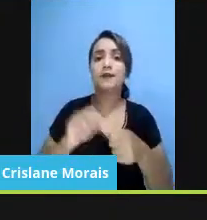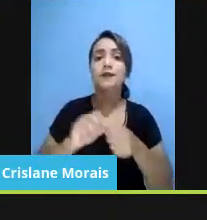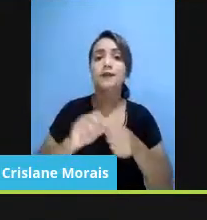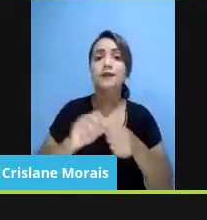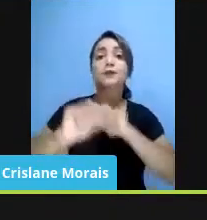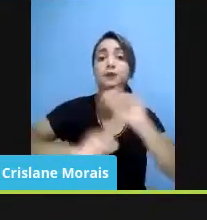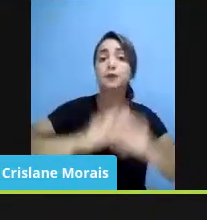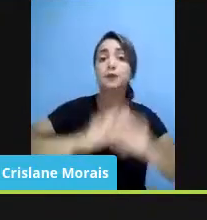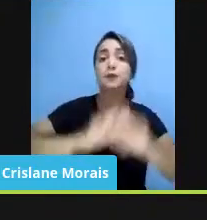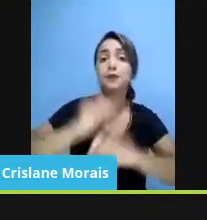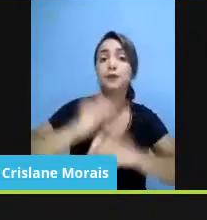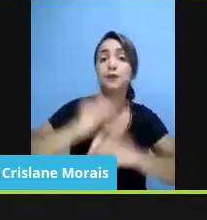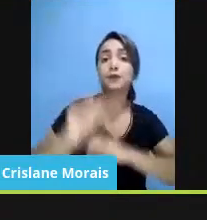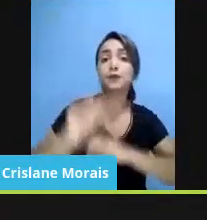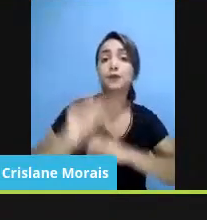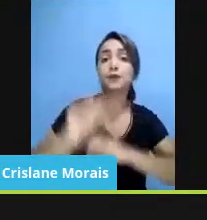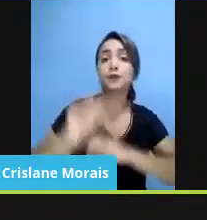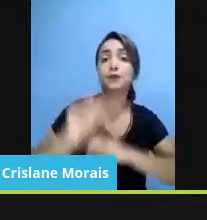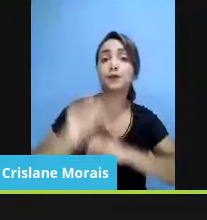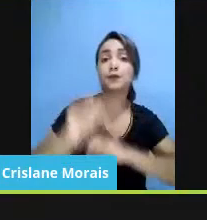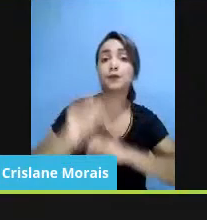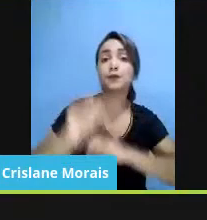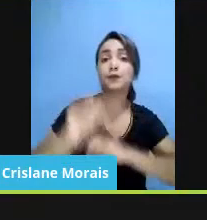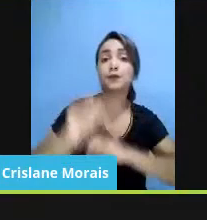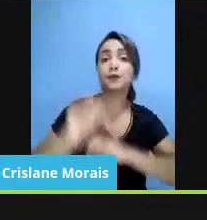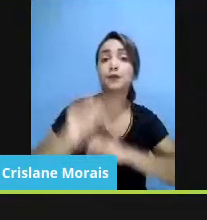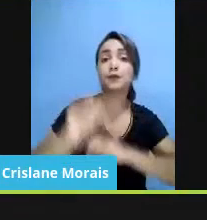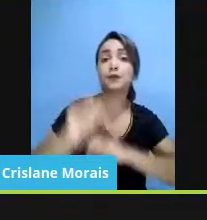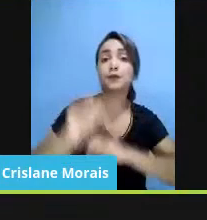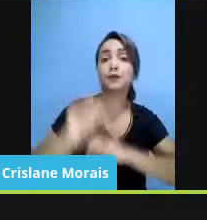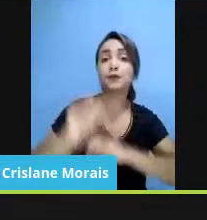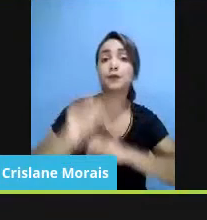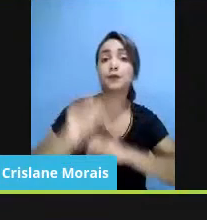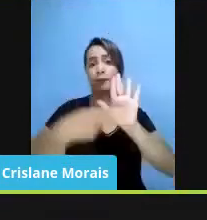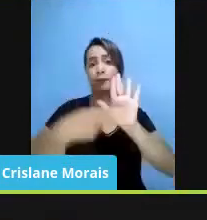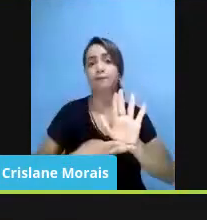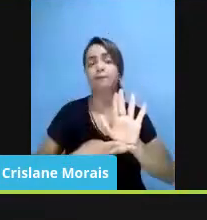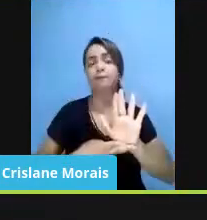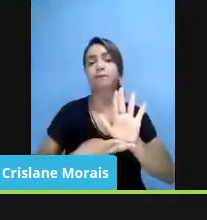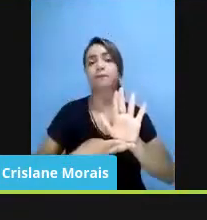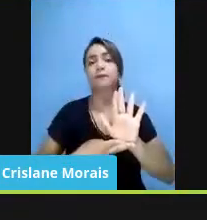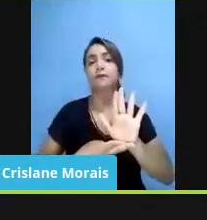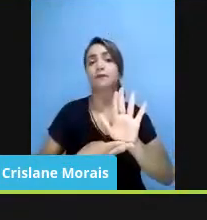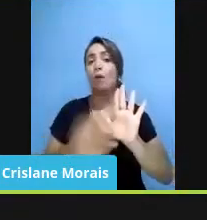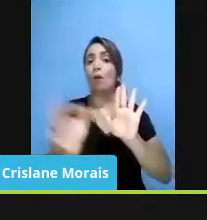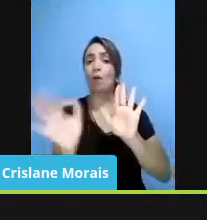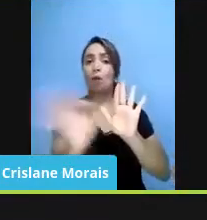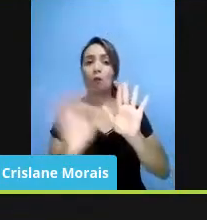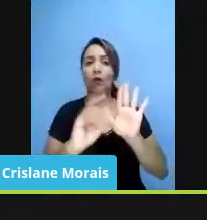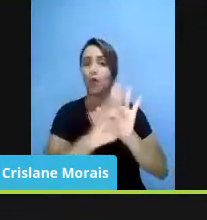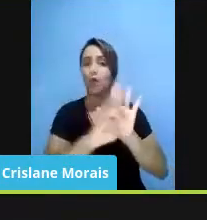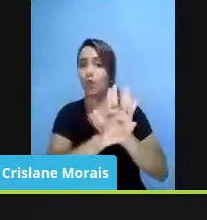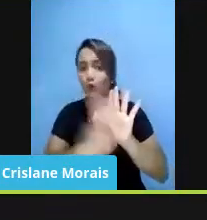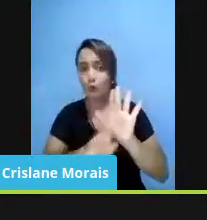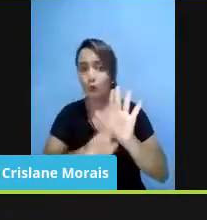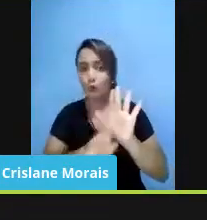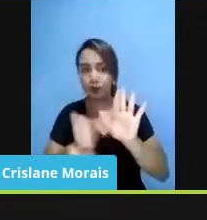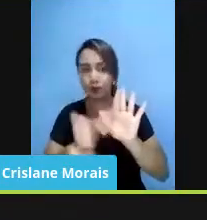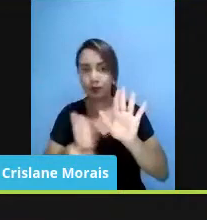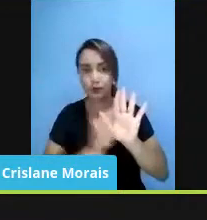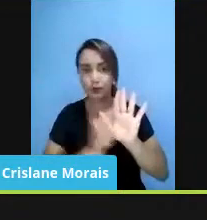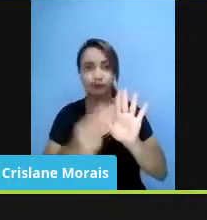mesmo quando tem a lista tríplice, vem a lista tríplice, nenhum nome agrada a